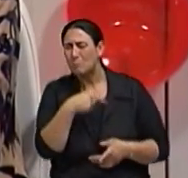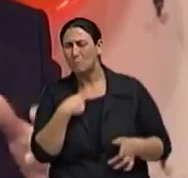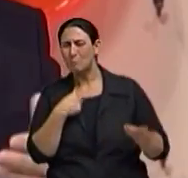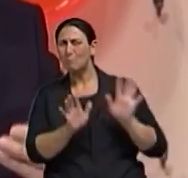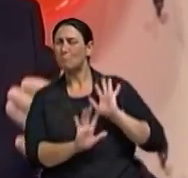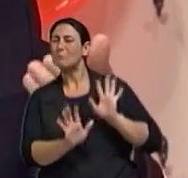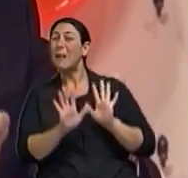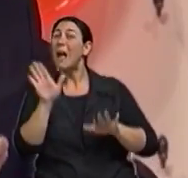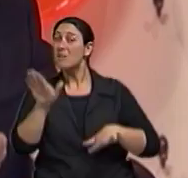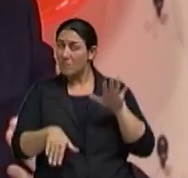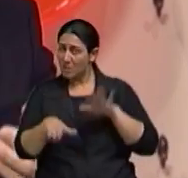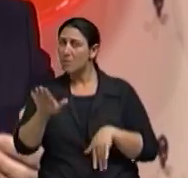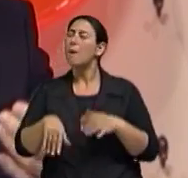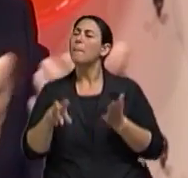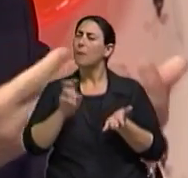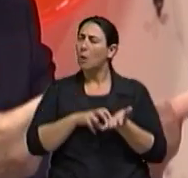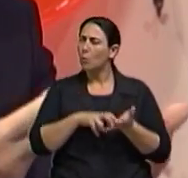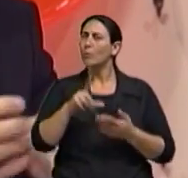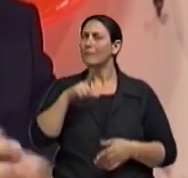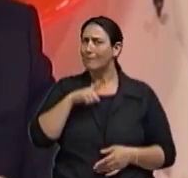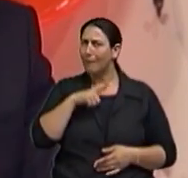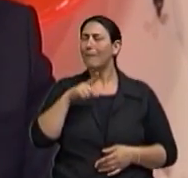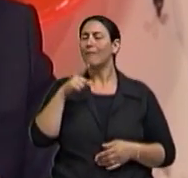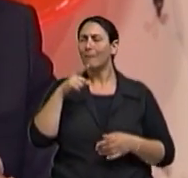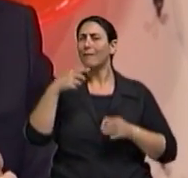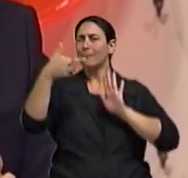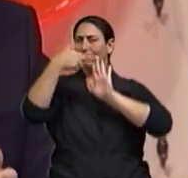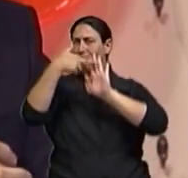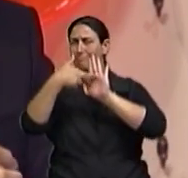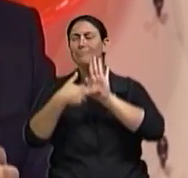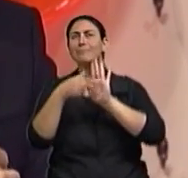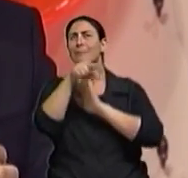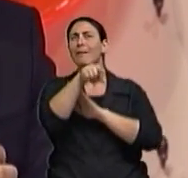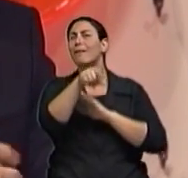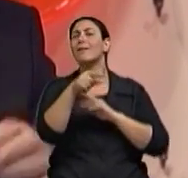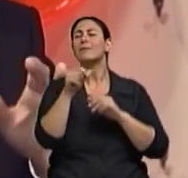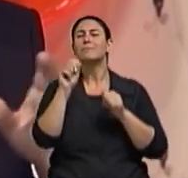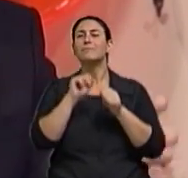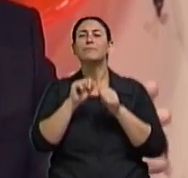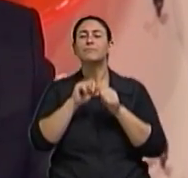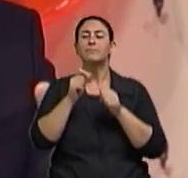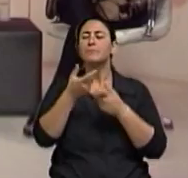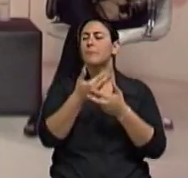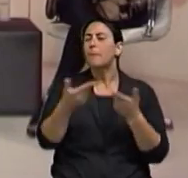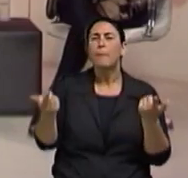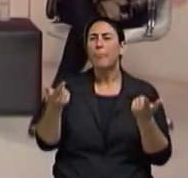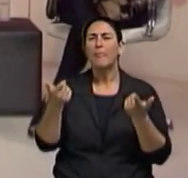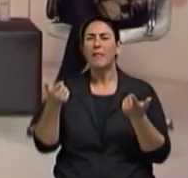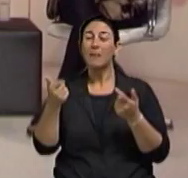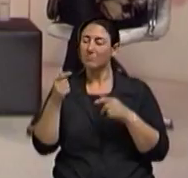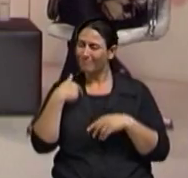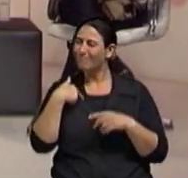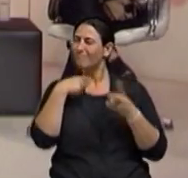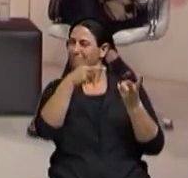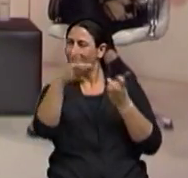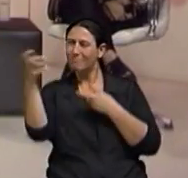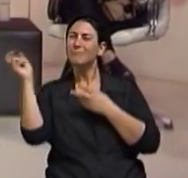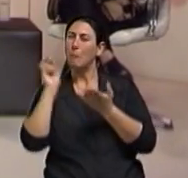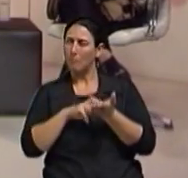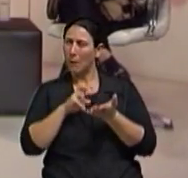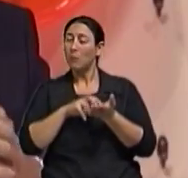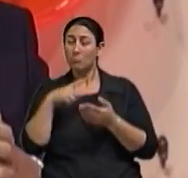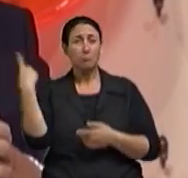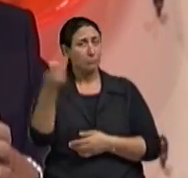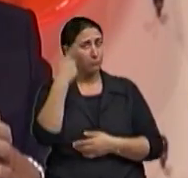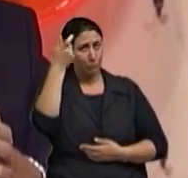Às vezes o banco, ele tem metas e põe alguns produtos financeiros que são péssimos e eu provavelmente seja uma novidade